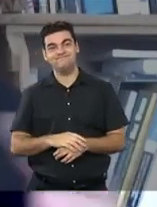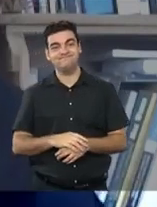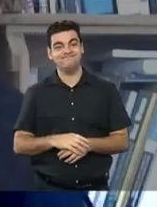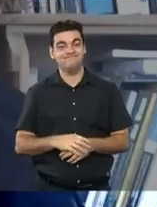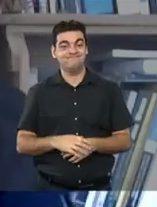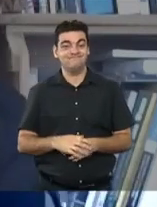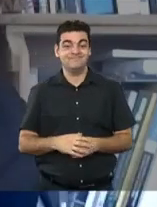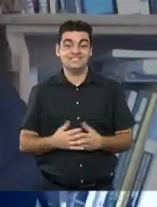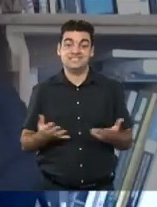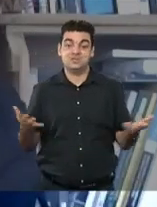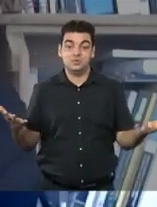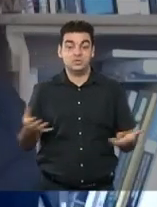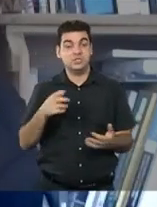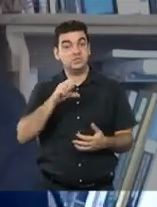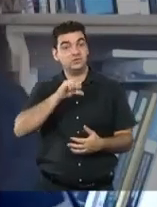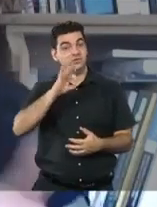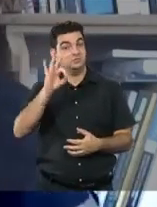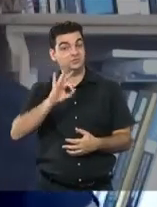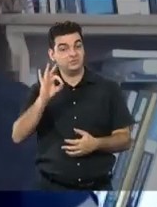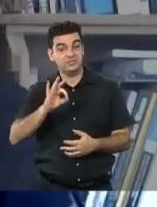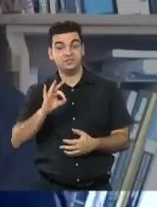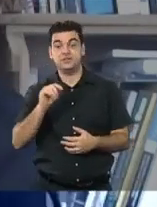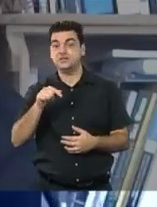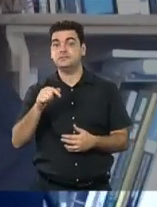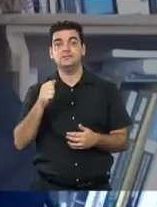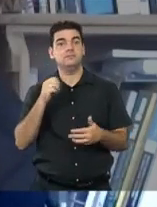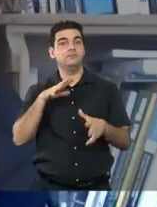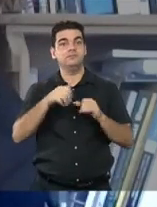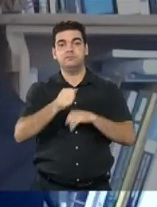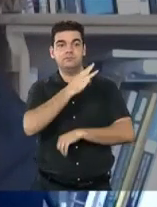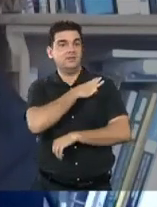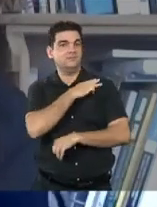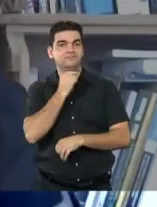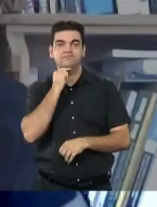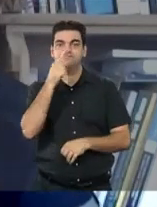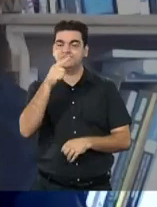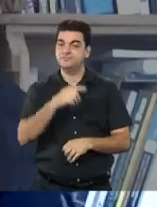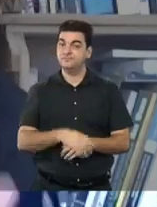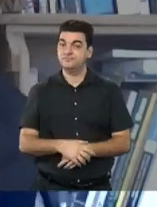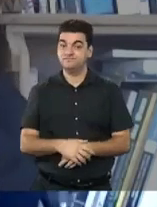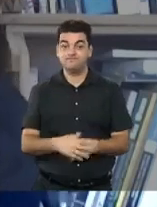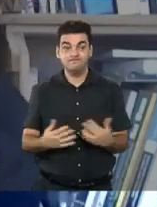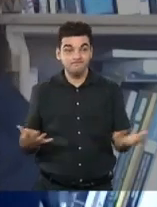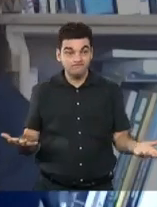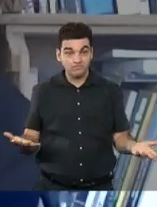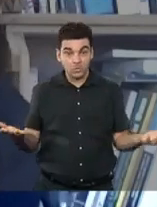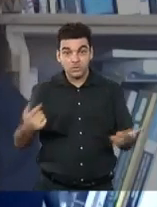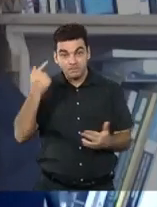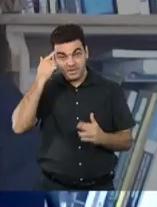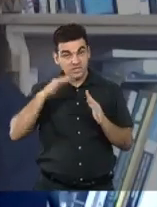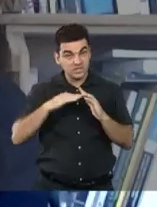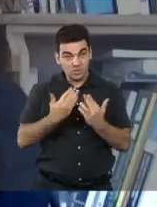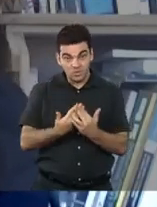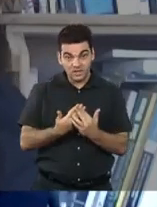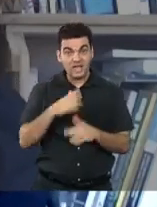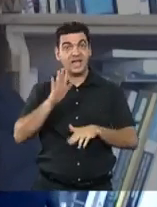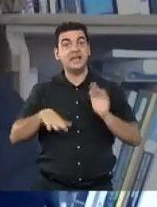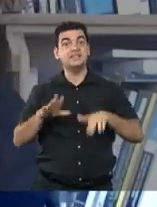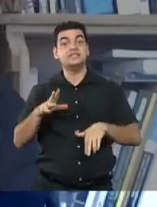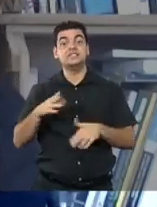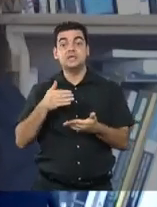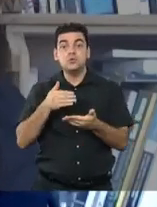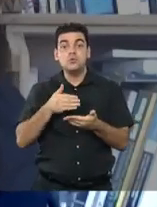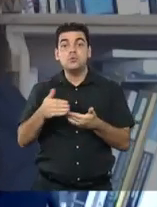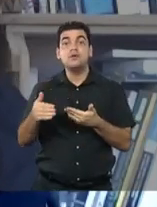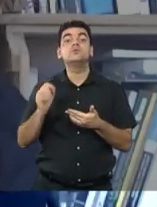91% das travestis e transexuais não concluíram o ensino médio. O que mostra que a escola, muitas vezes, é um